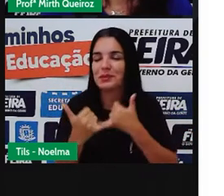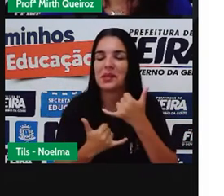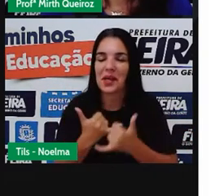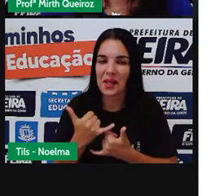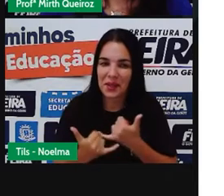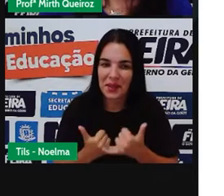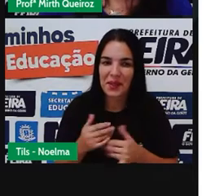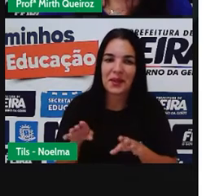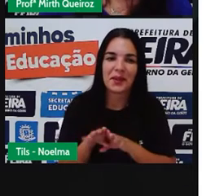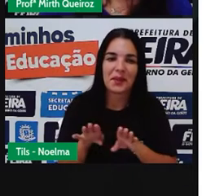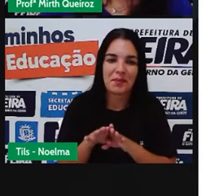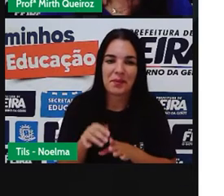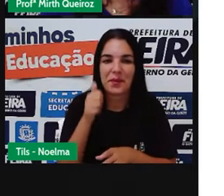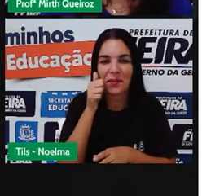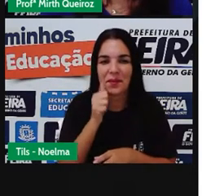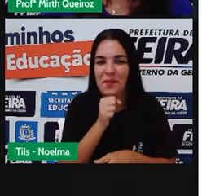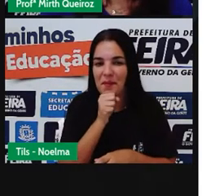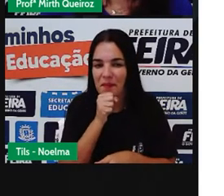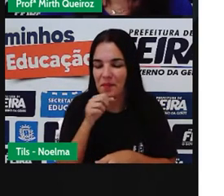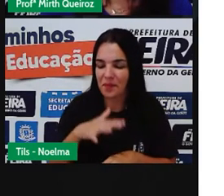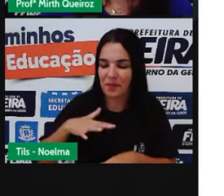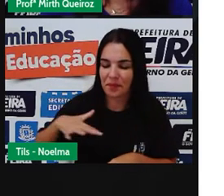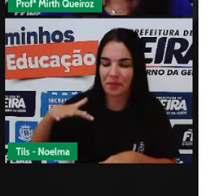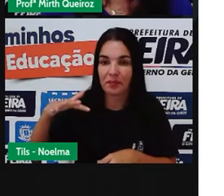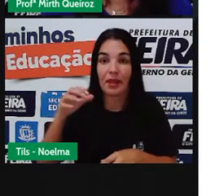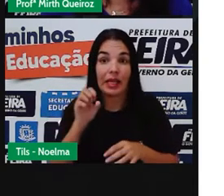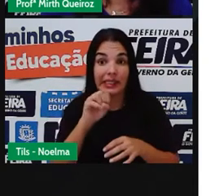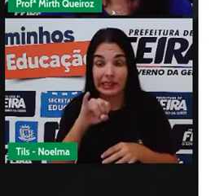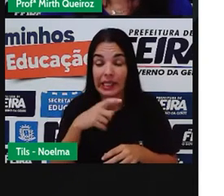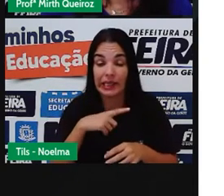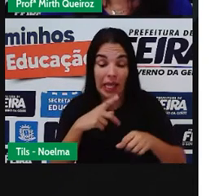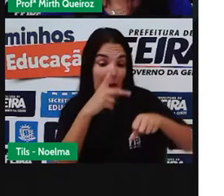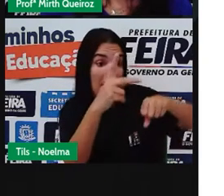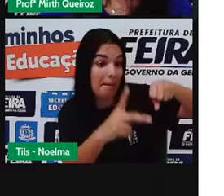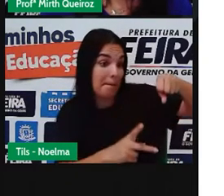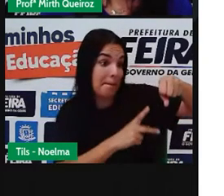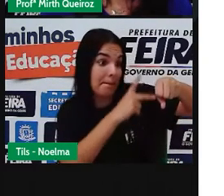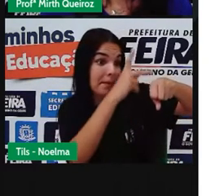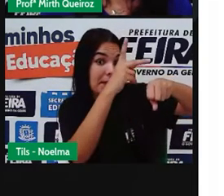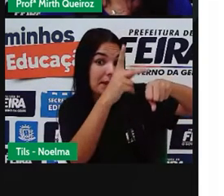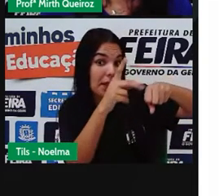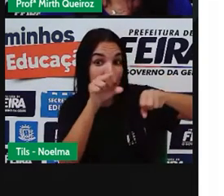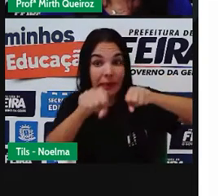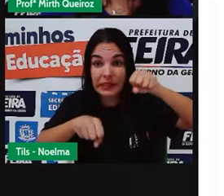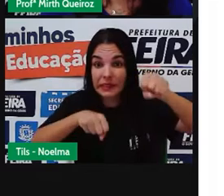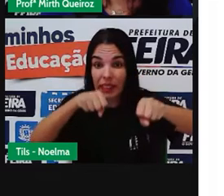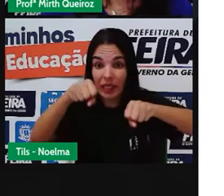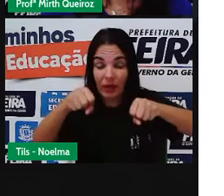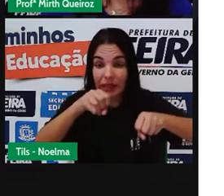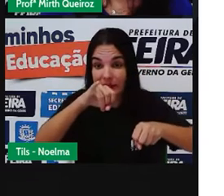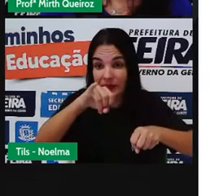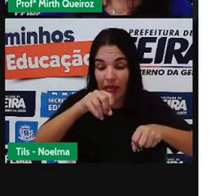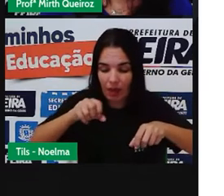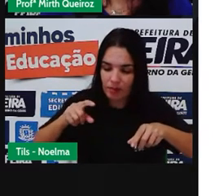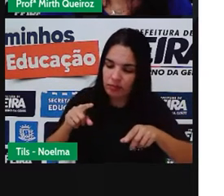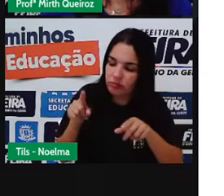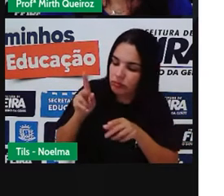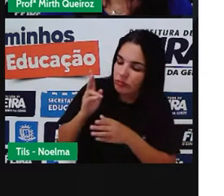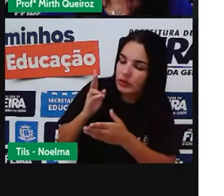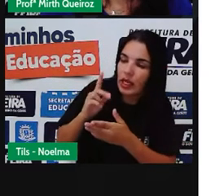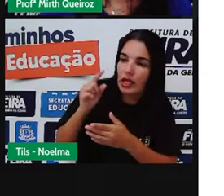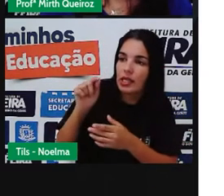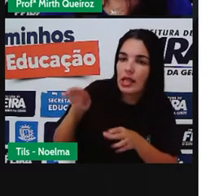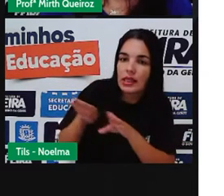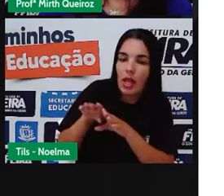infância dele. Basta um pneu de bicicleta ou um bambolê posicionado na vertical e uma